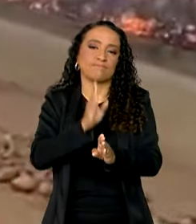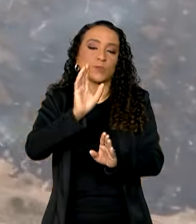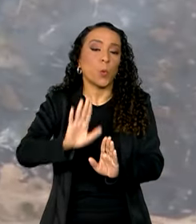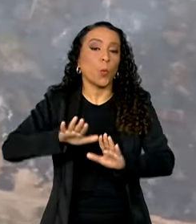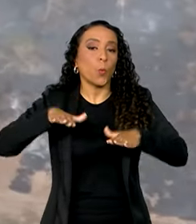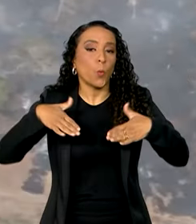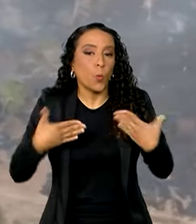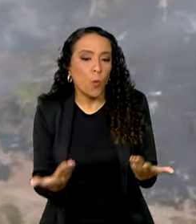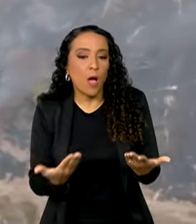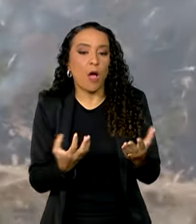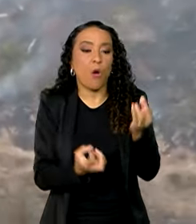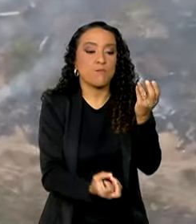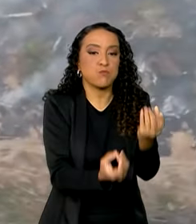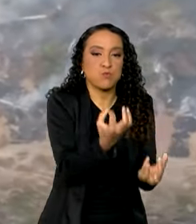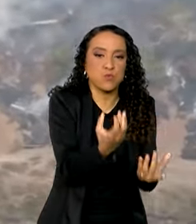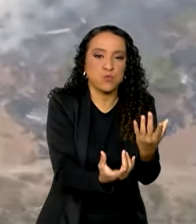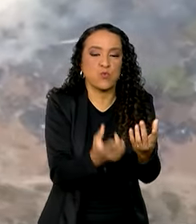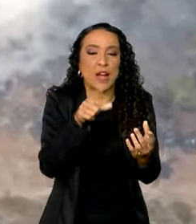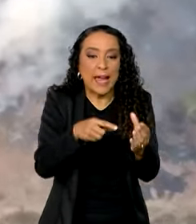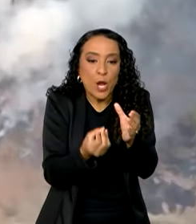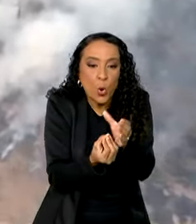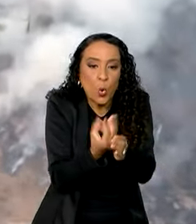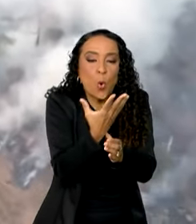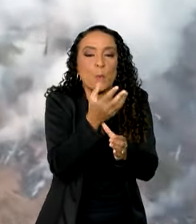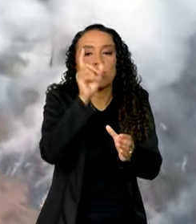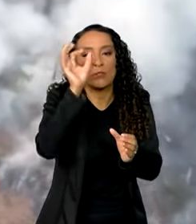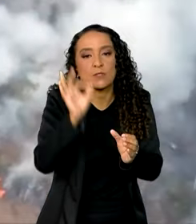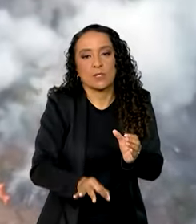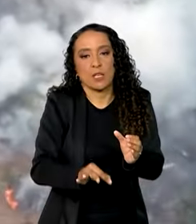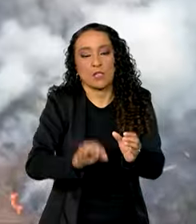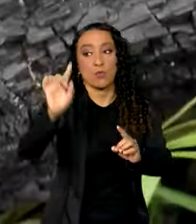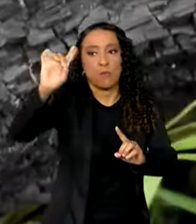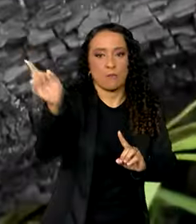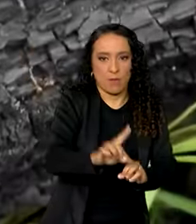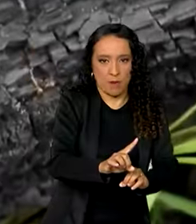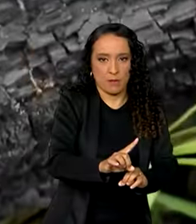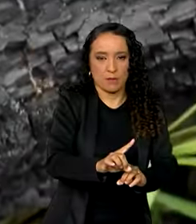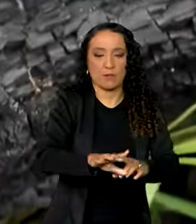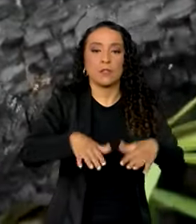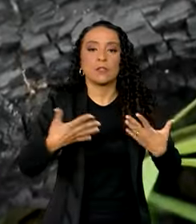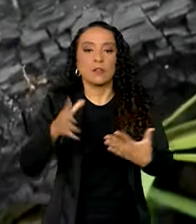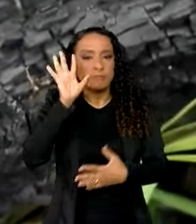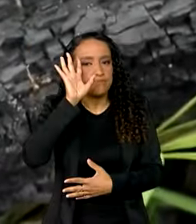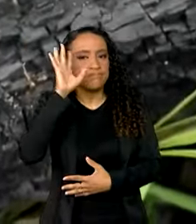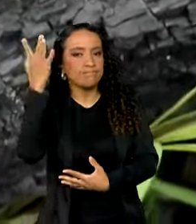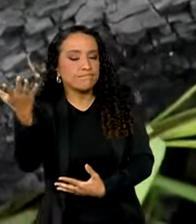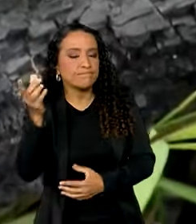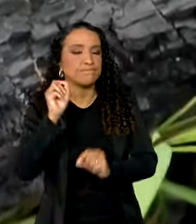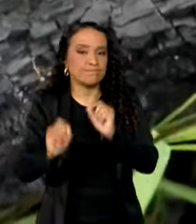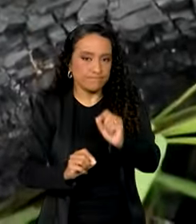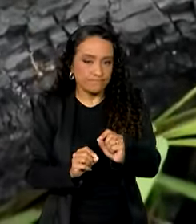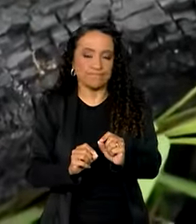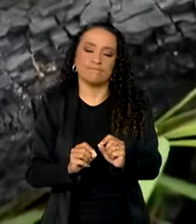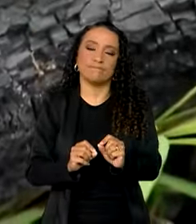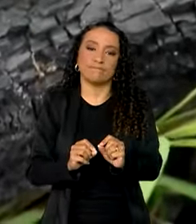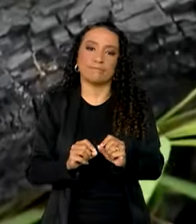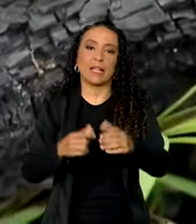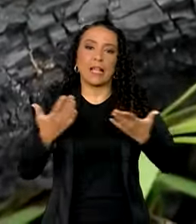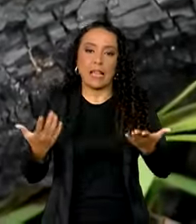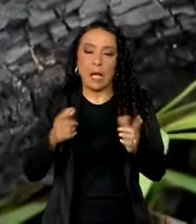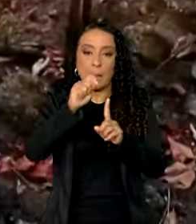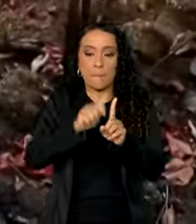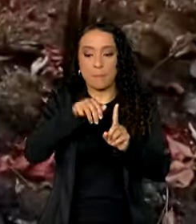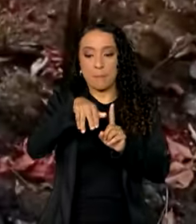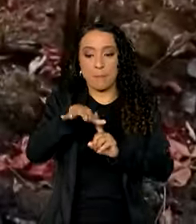quais os incêndios foram originados ou não por esses raios. A conclusão que nós chegamos foi que desde